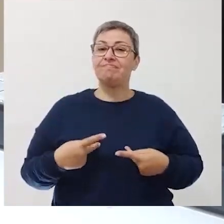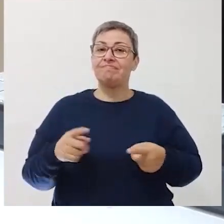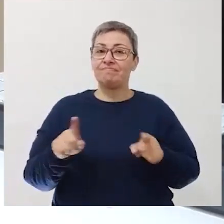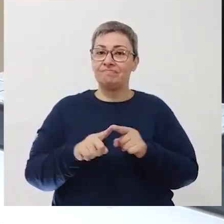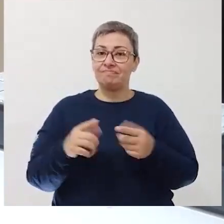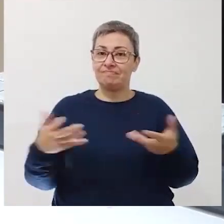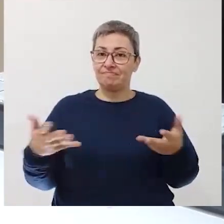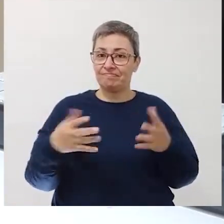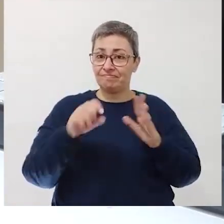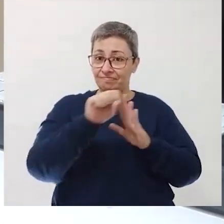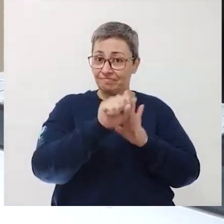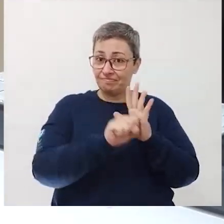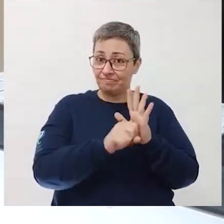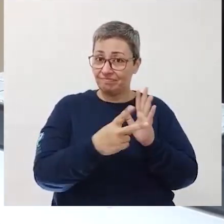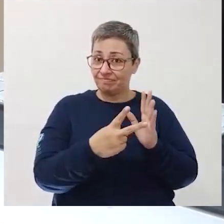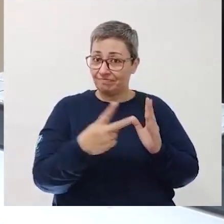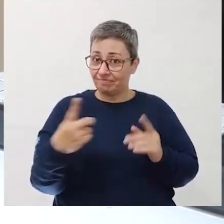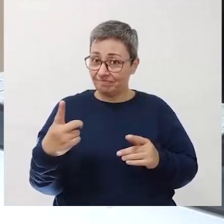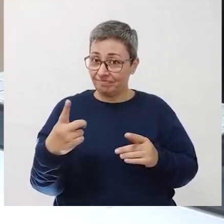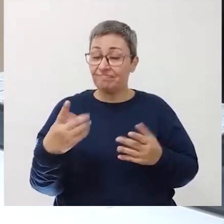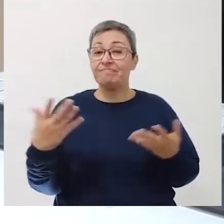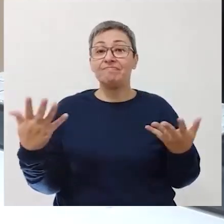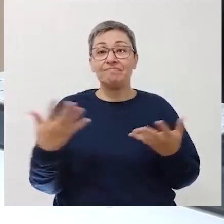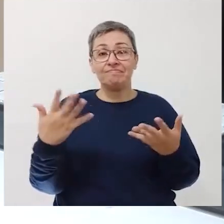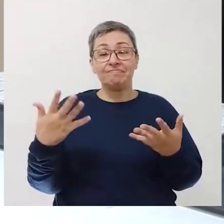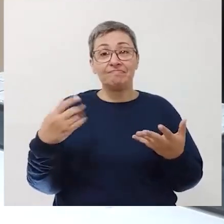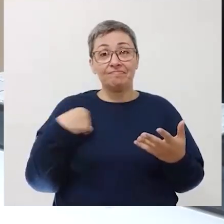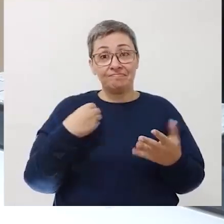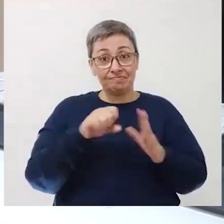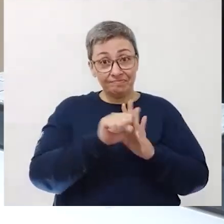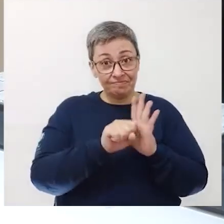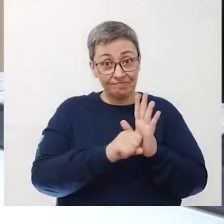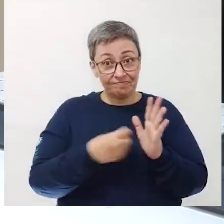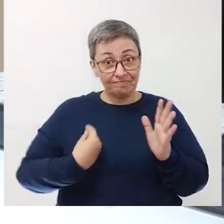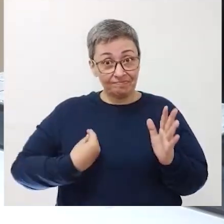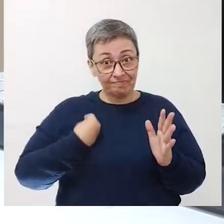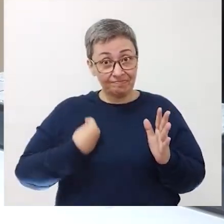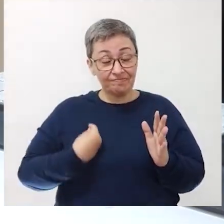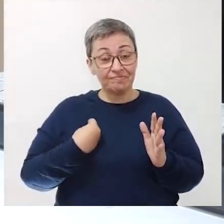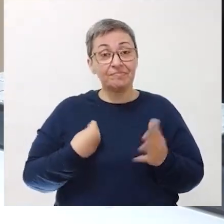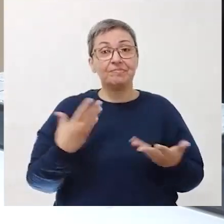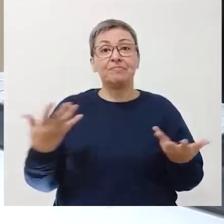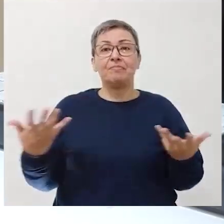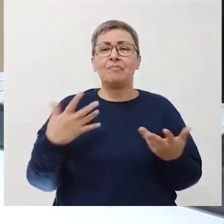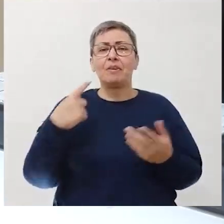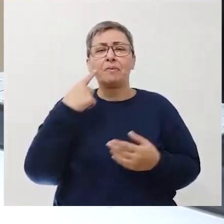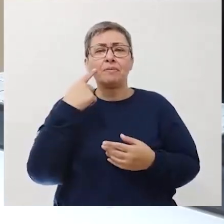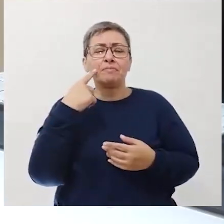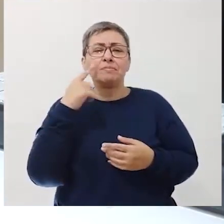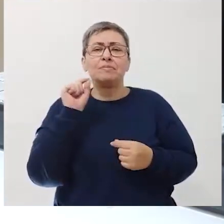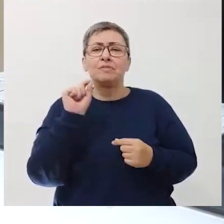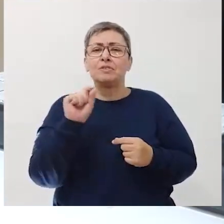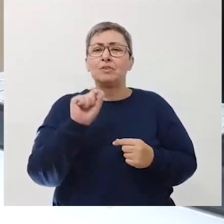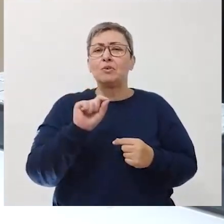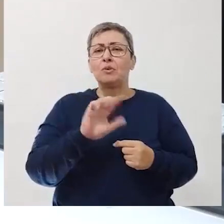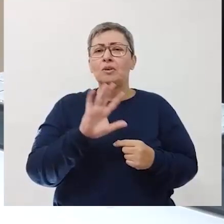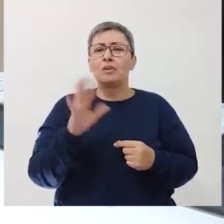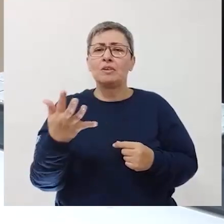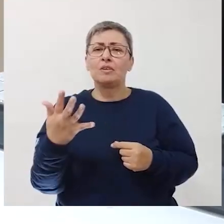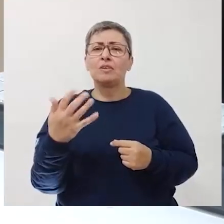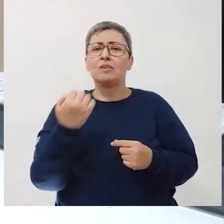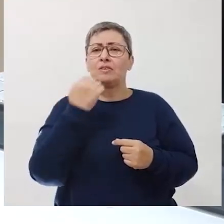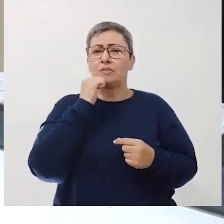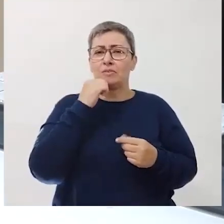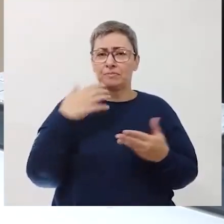humanidade nesse século, né, no século XXI, né, que é o século que estamos vivendo. Vejamos o